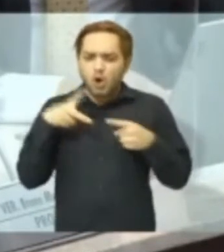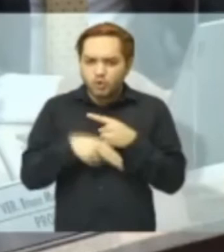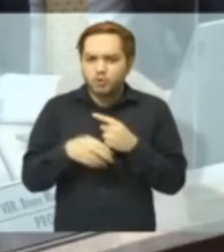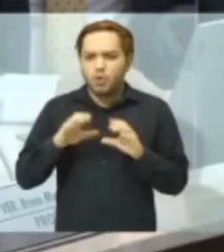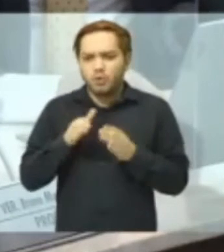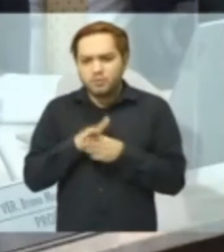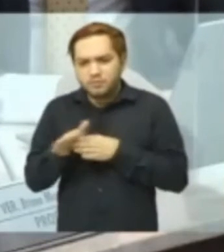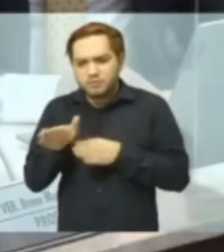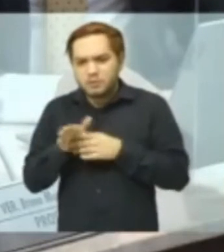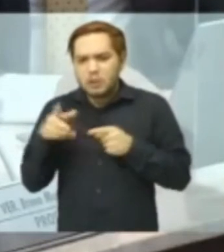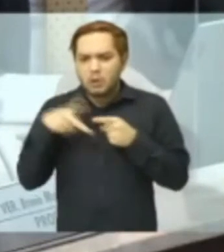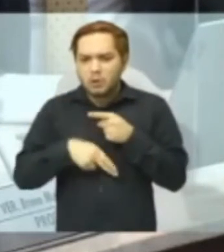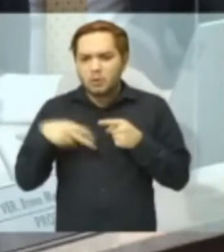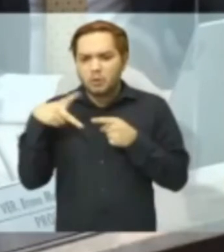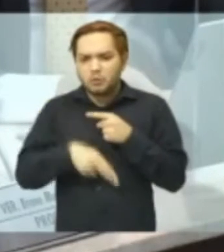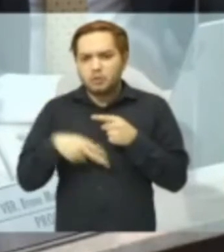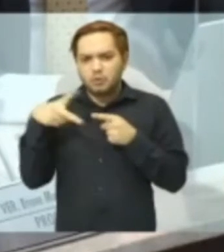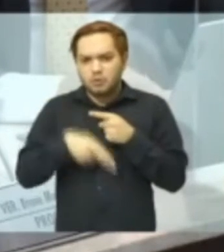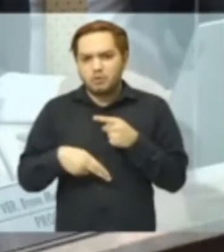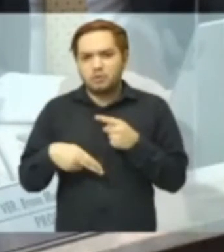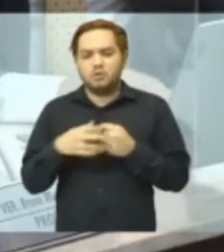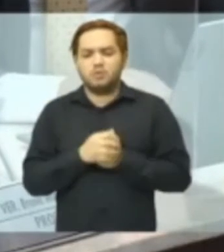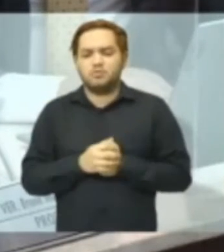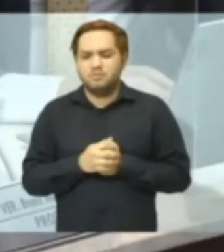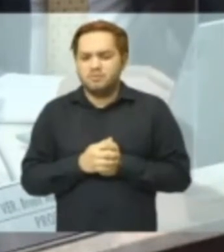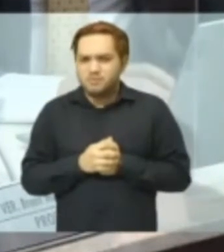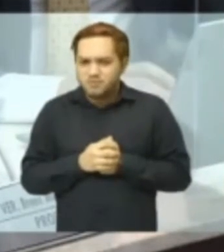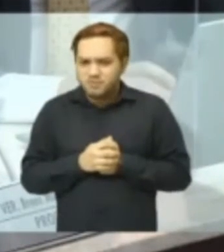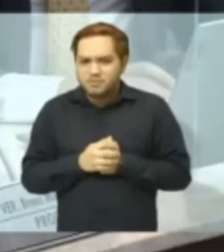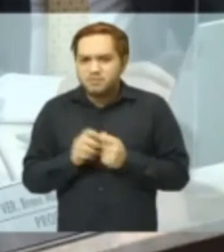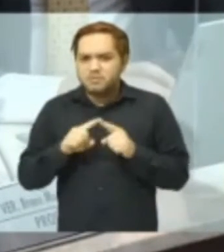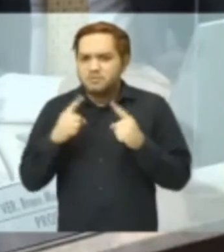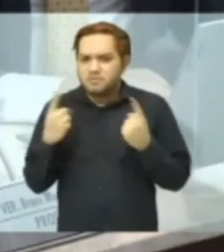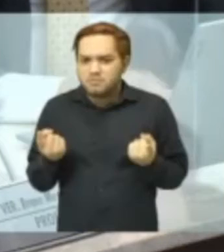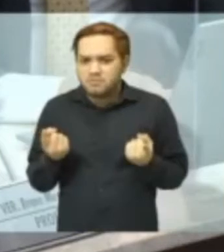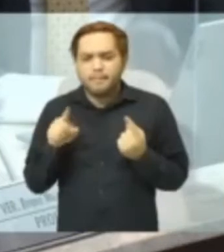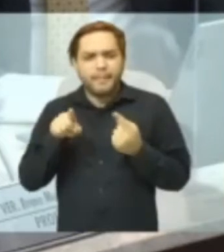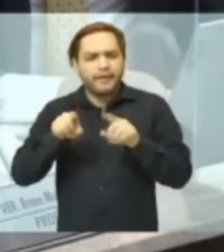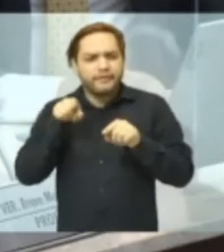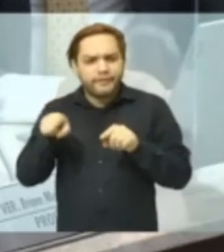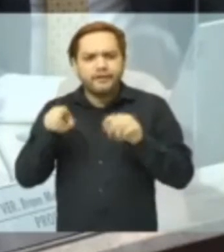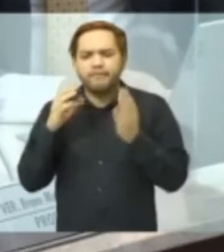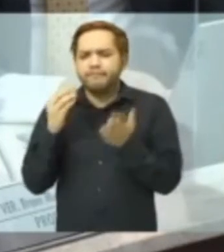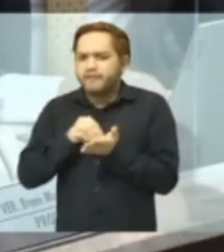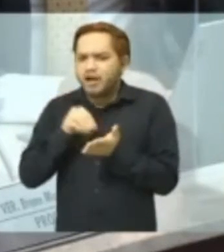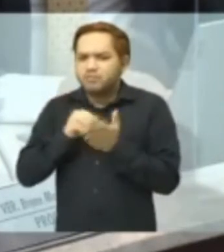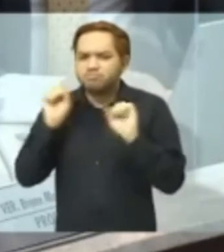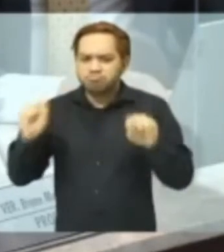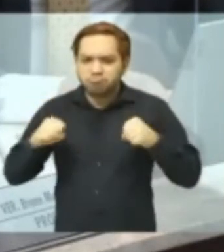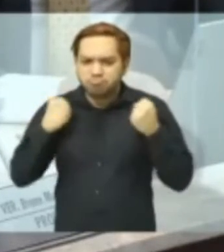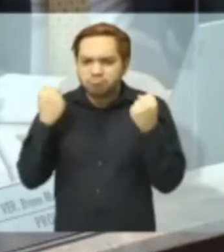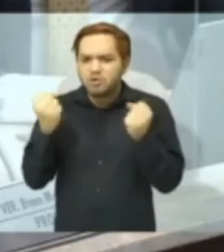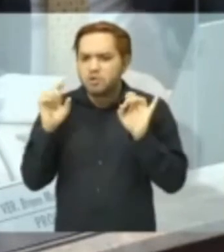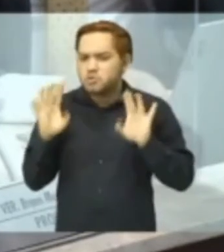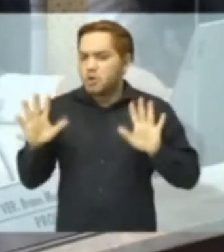cortou tudo que ele fala que é regalia no político. E não vejo ele se empenhar em nada, a não ser para